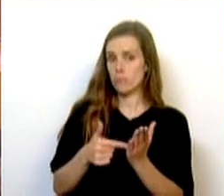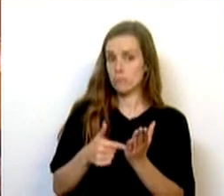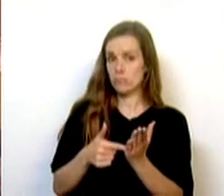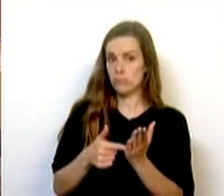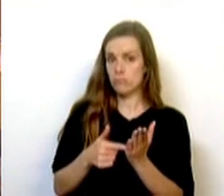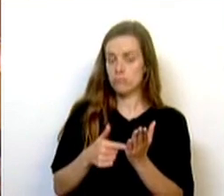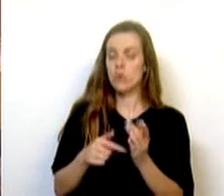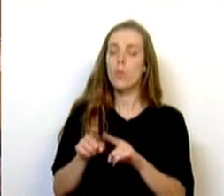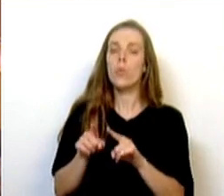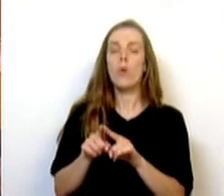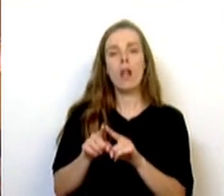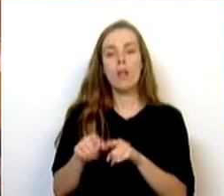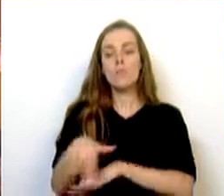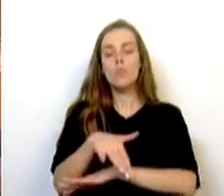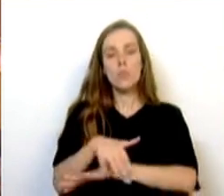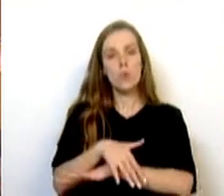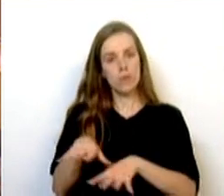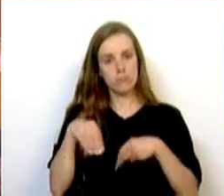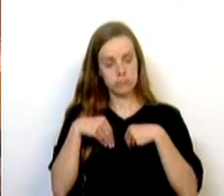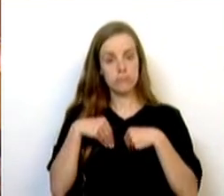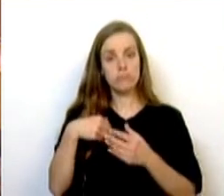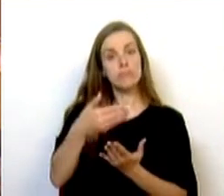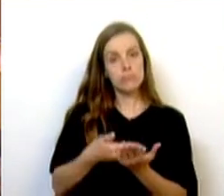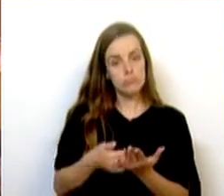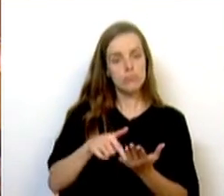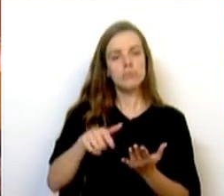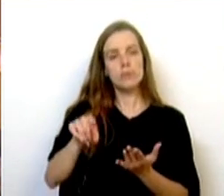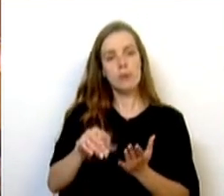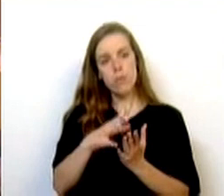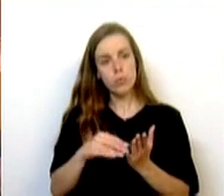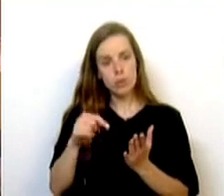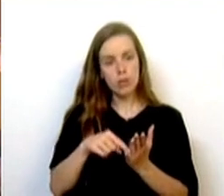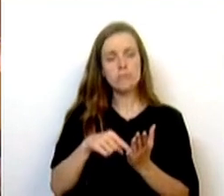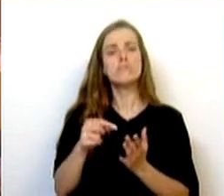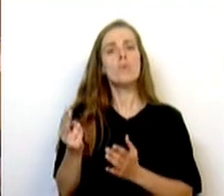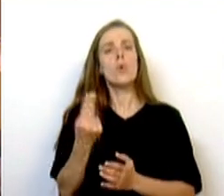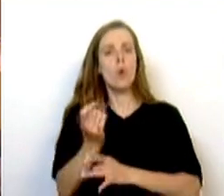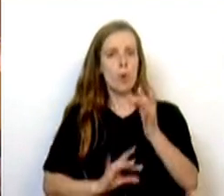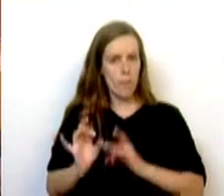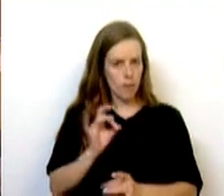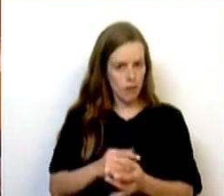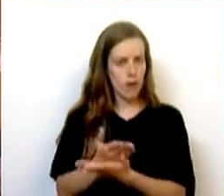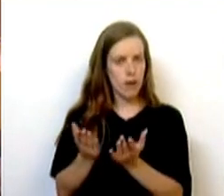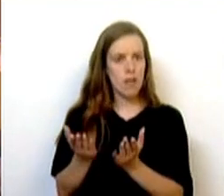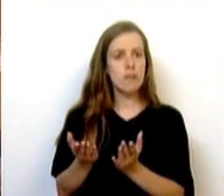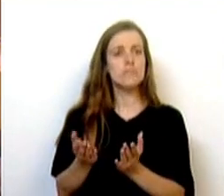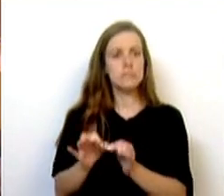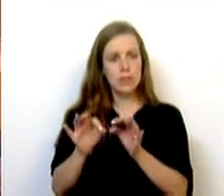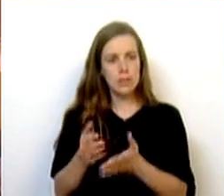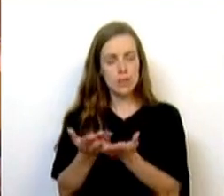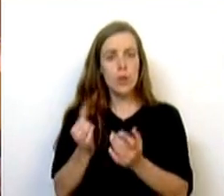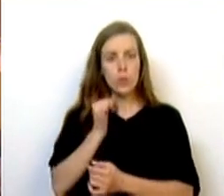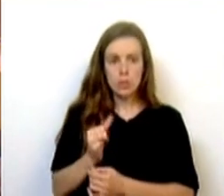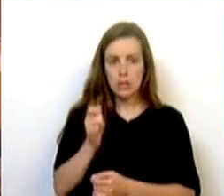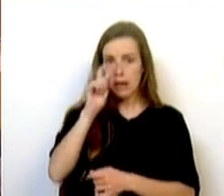de residência, emitido de acordo com as regras e um modelo uniforme em vigor na União Europeia ao Nacional do Estado Terceiro com autorização